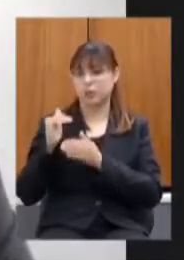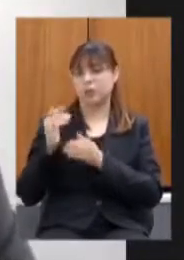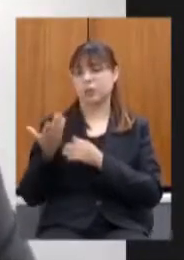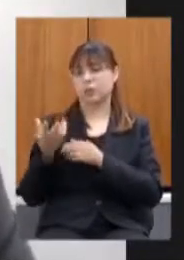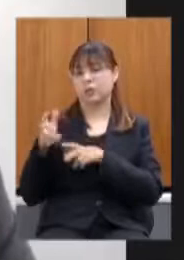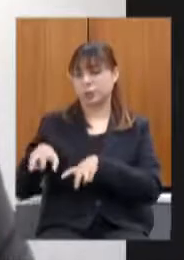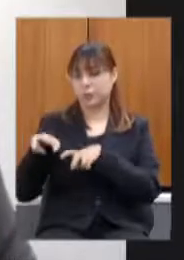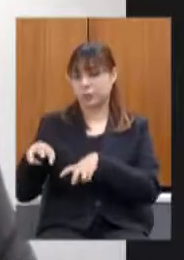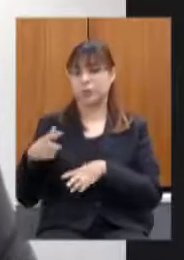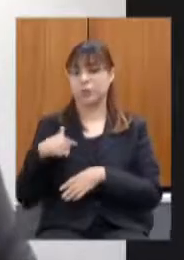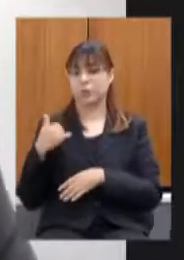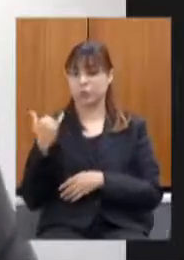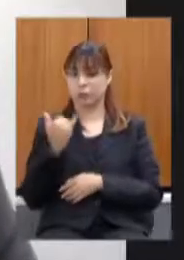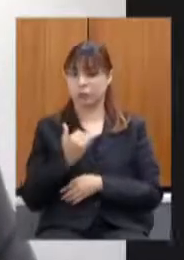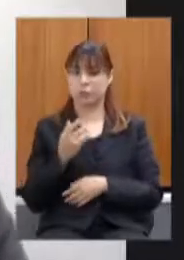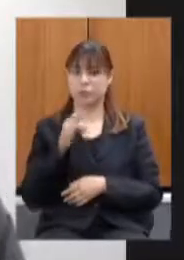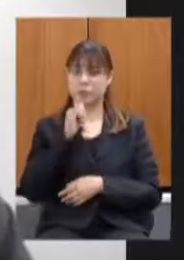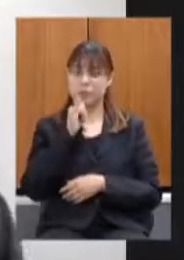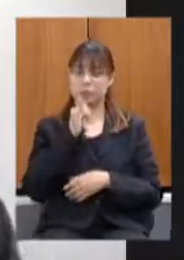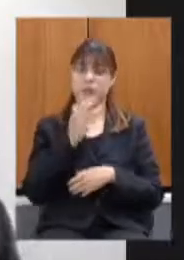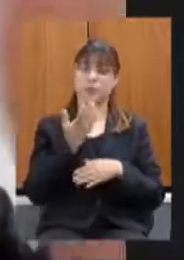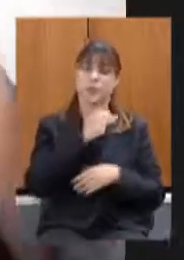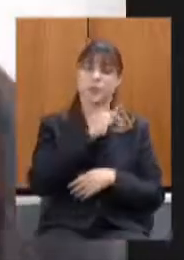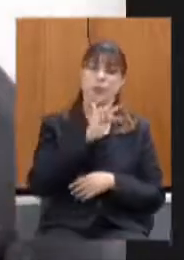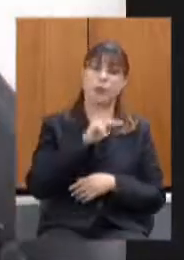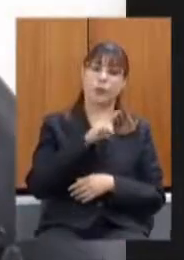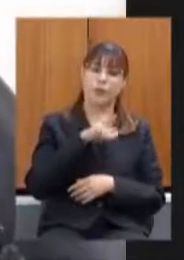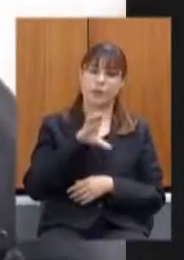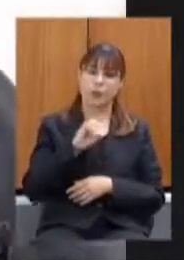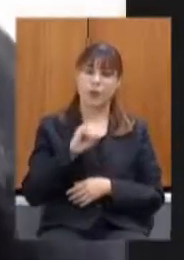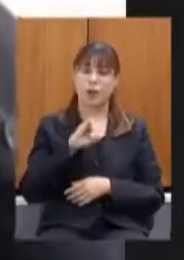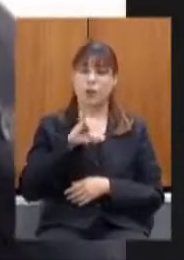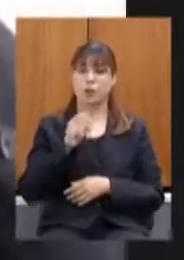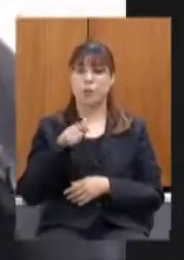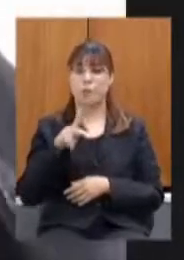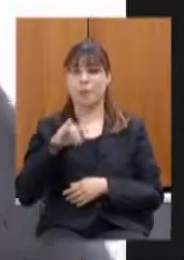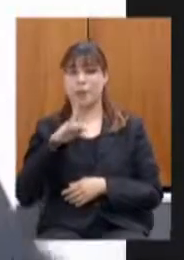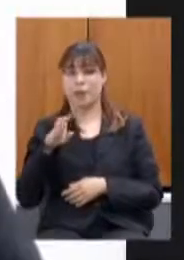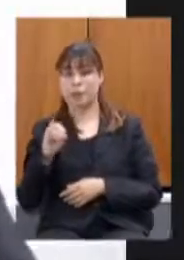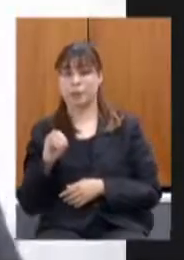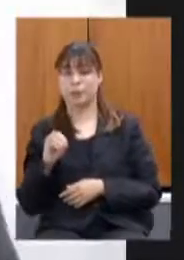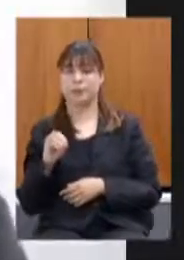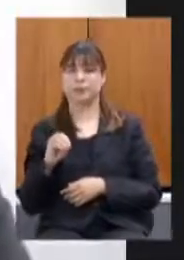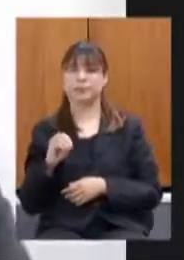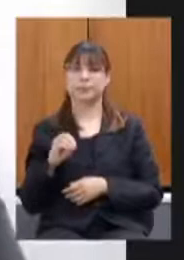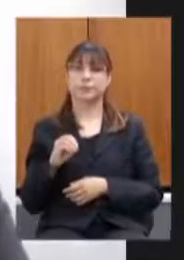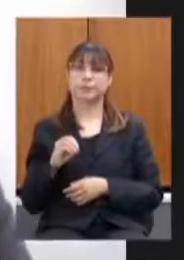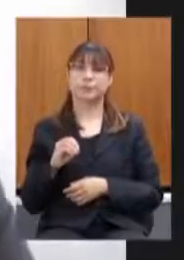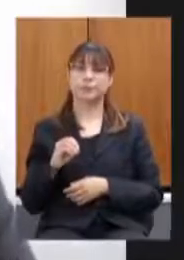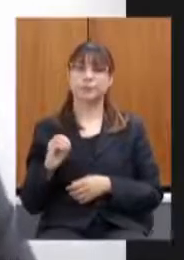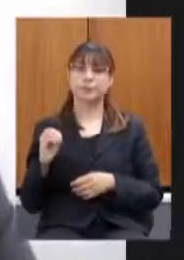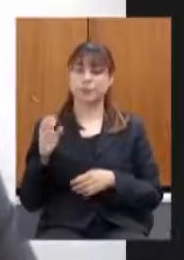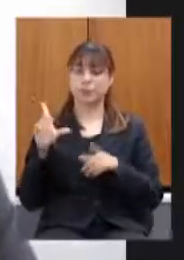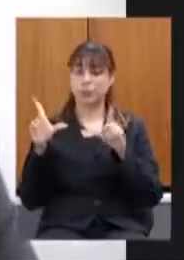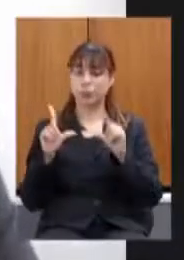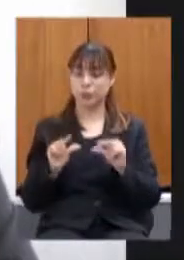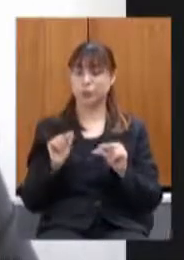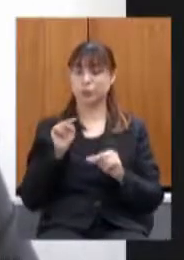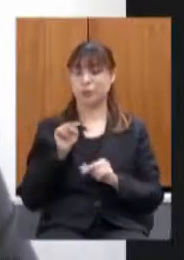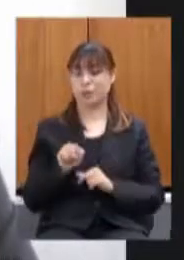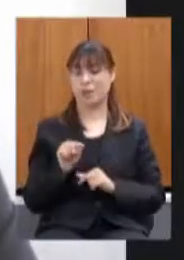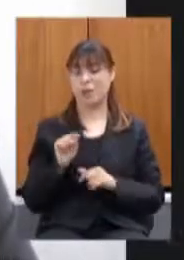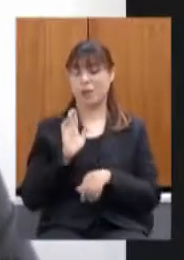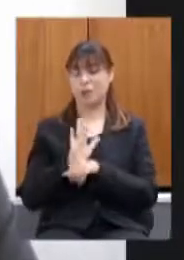próprio Estado da Fundação João Pinheiro mas também do IPEA só a redução do auxílio emergencial já